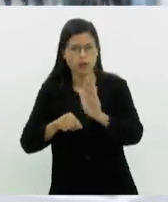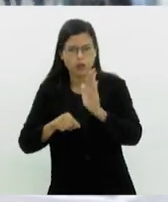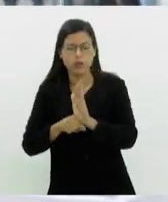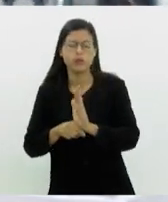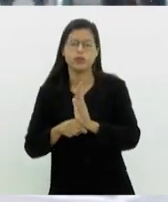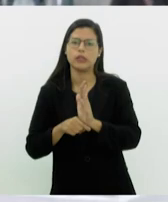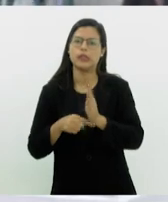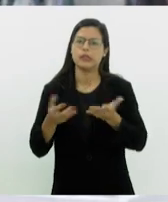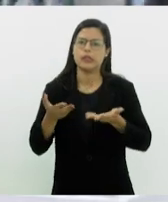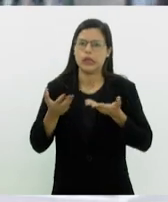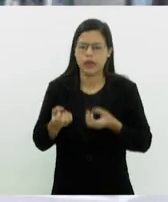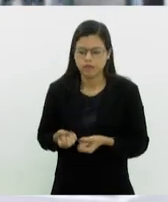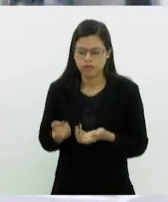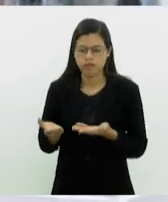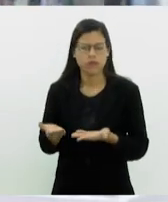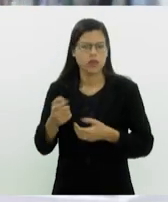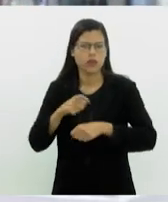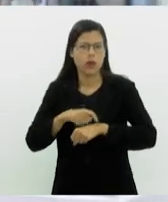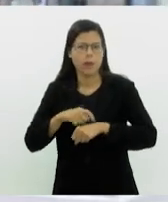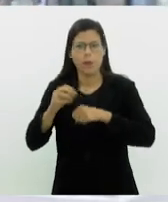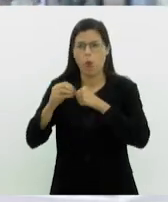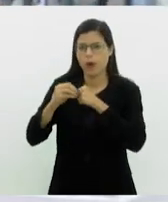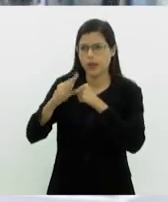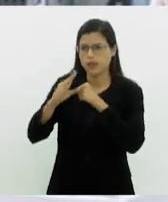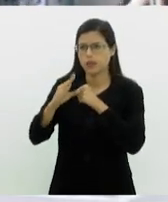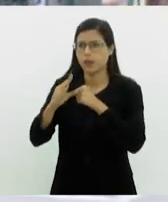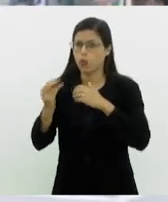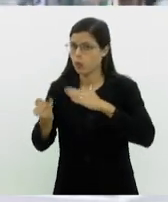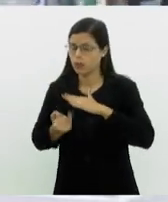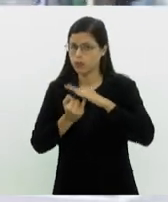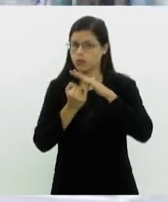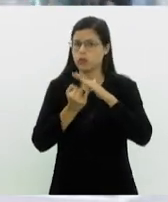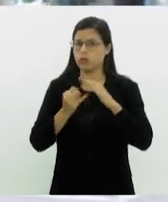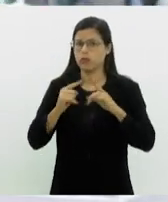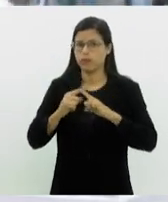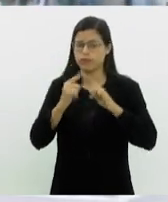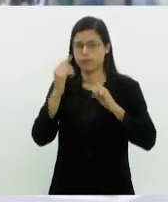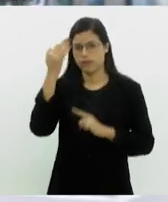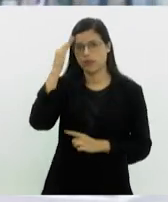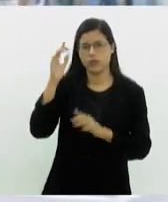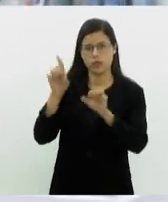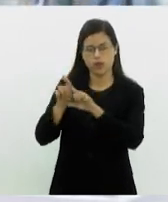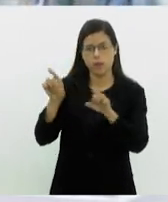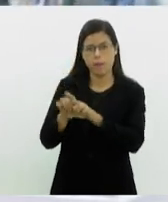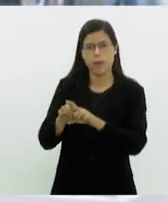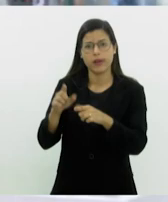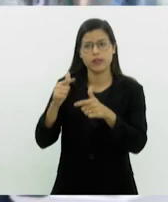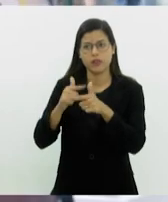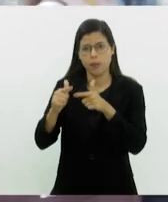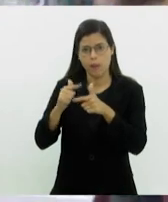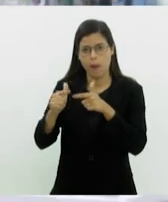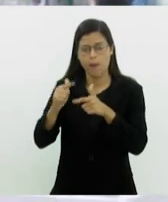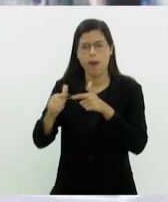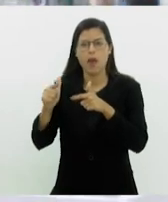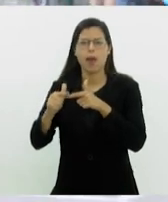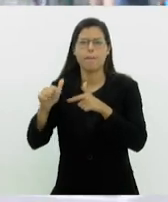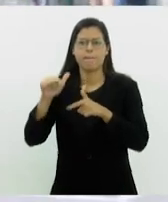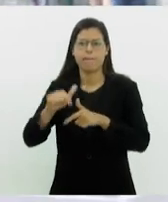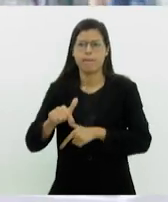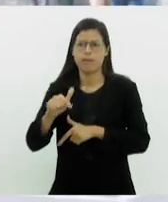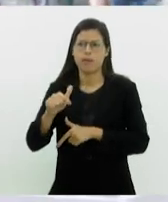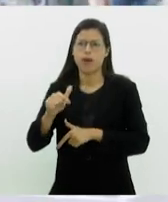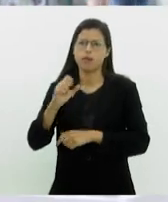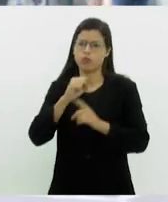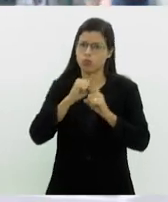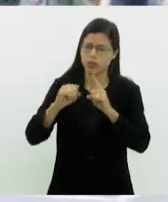Querendo contribuir, doar o seu tempo, doar o seu conhecimento para as ONGs. Mas a gente entende que diante de uma catástrofe, diante de um desastre, seja